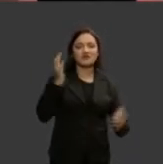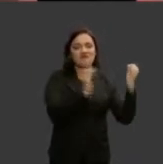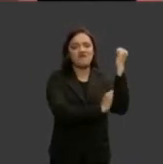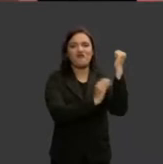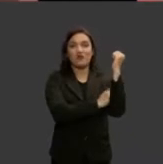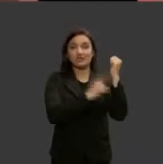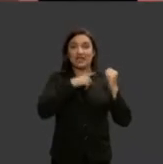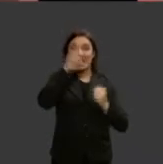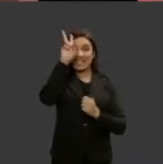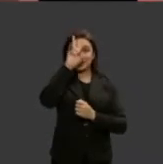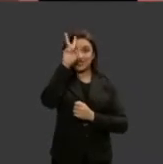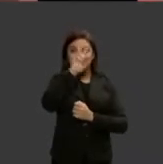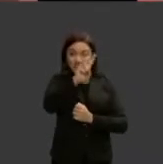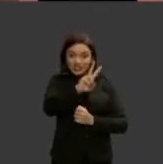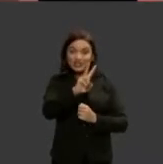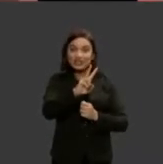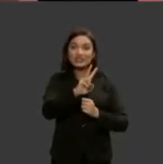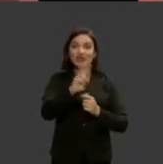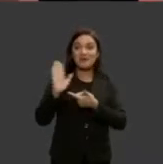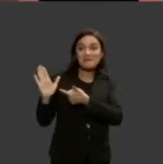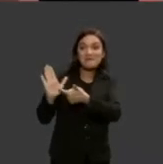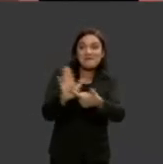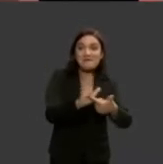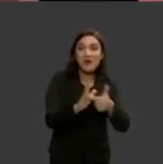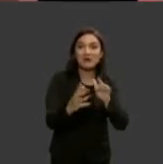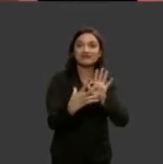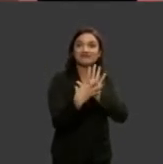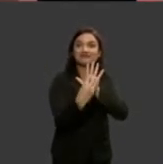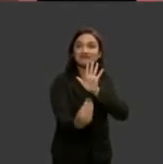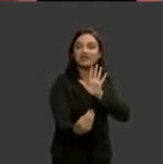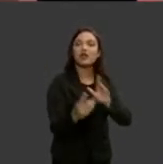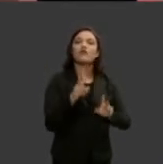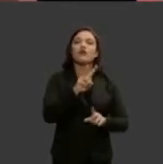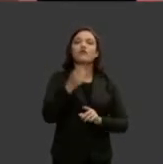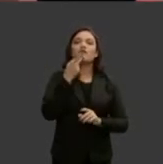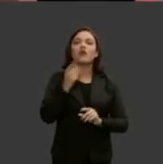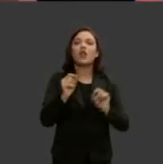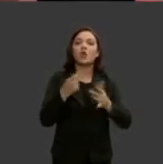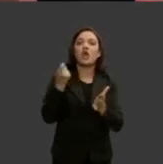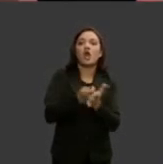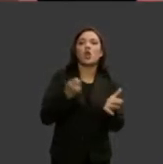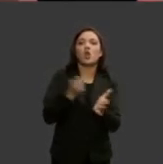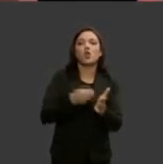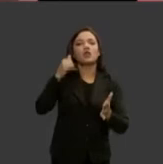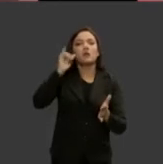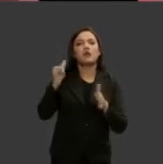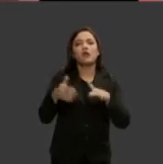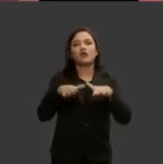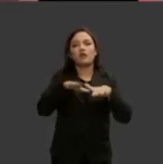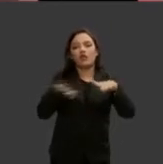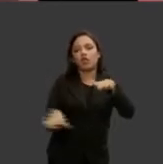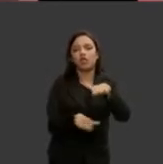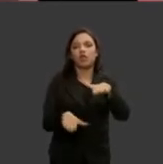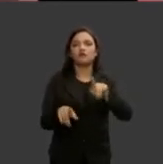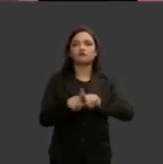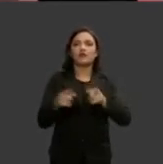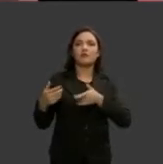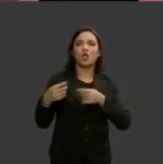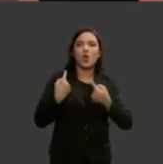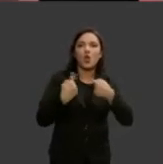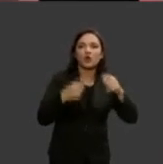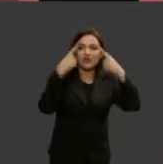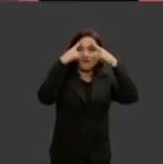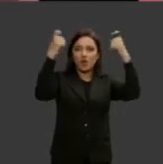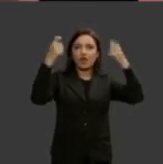que tem histórias inspiradoras elas vão falar um pouco sobre a batalha contra a desigualdade violência e participação